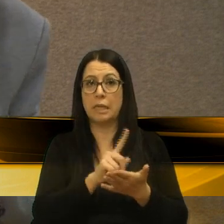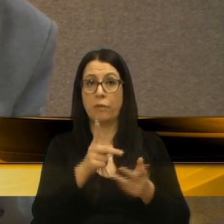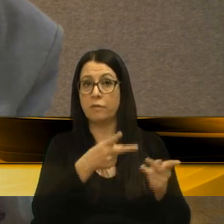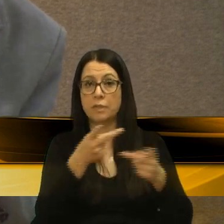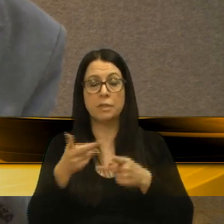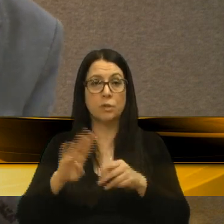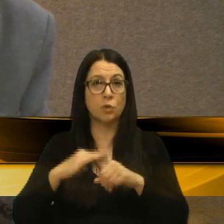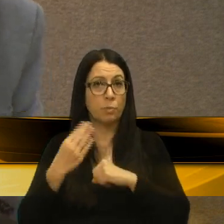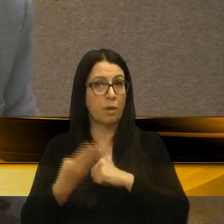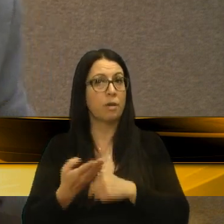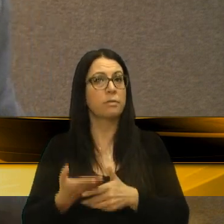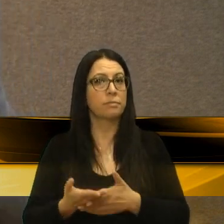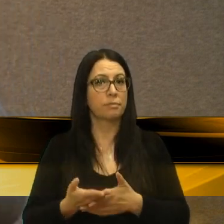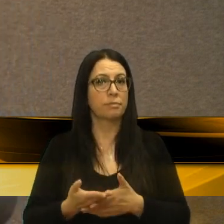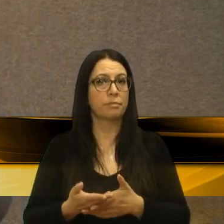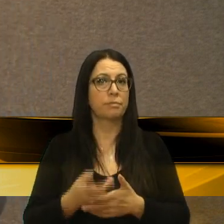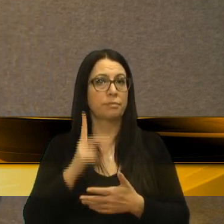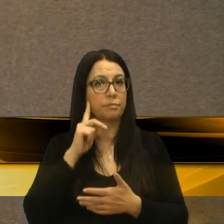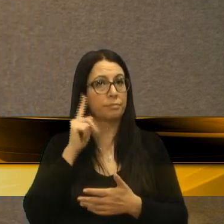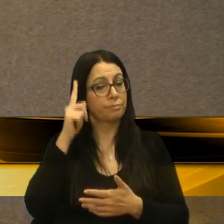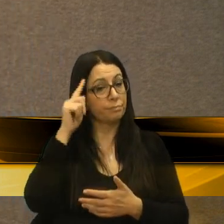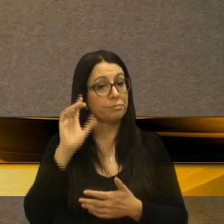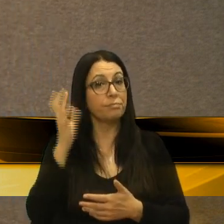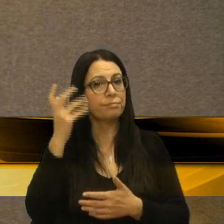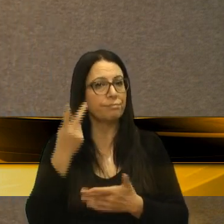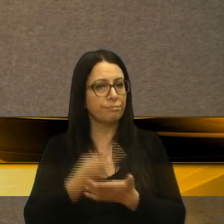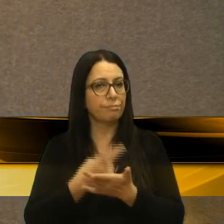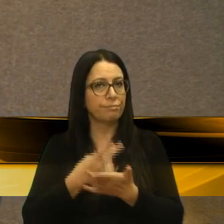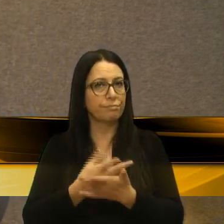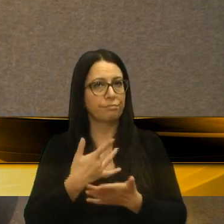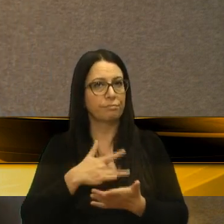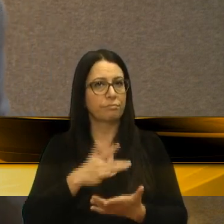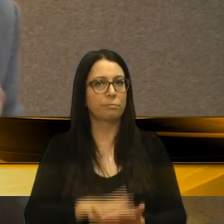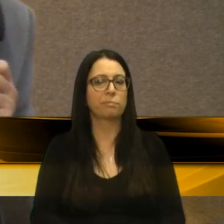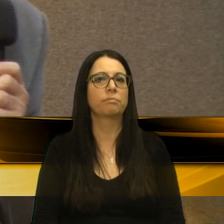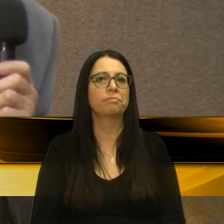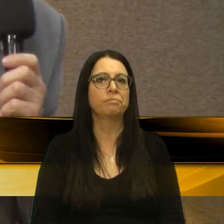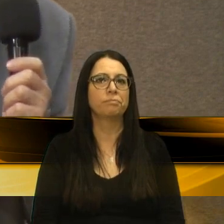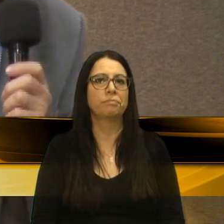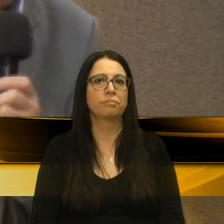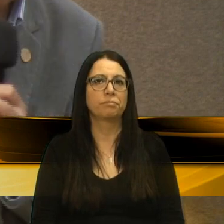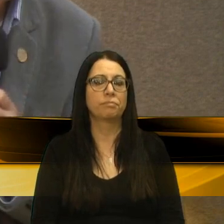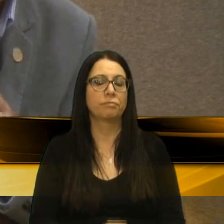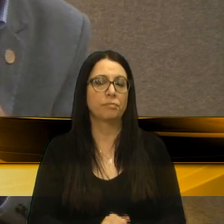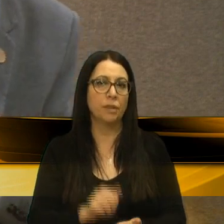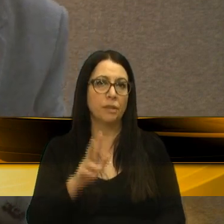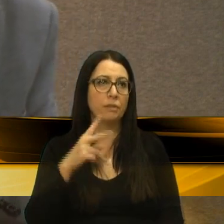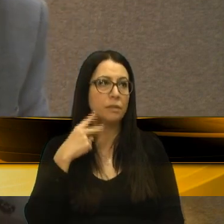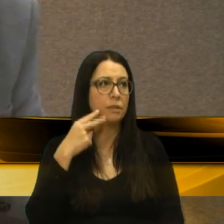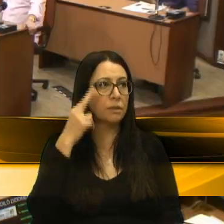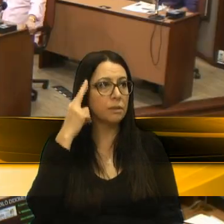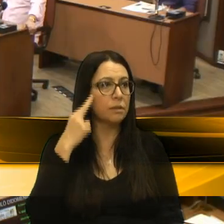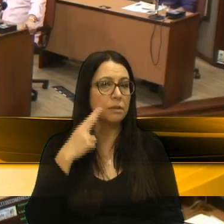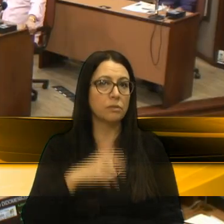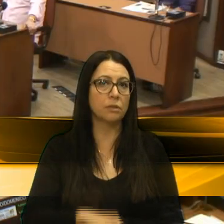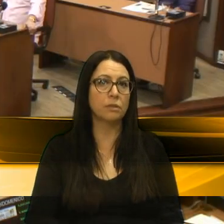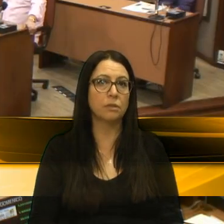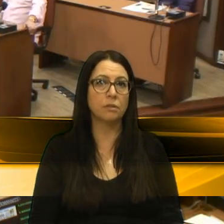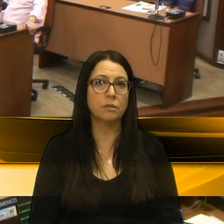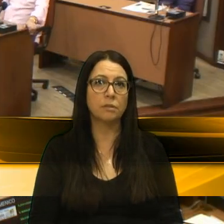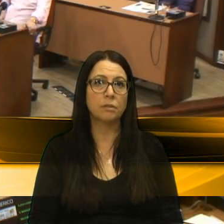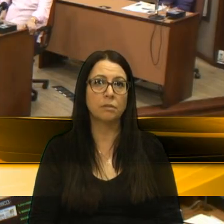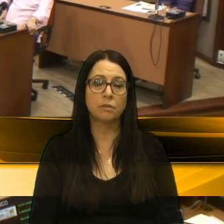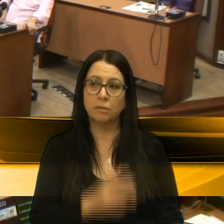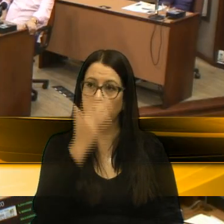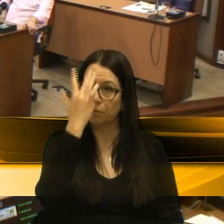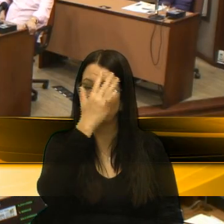os bairros e que toma essas decisões equivocadas. Lamentavelmente. Seu aparte, vereador Rafael. Vereador Adilau, eu